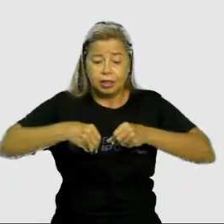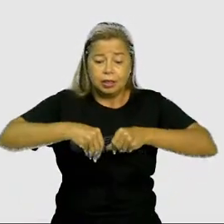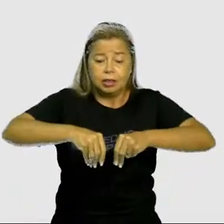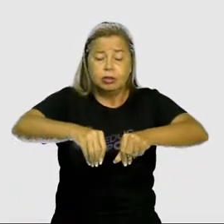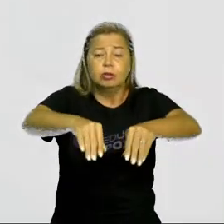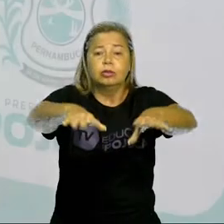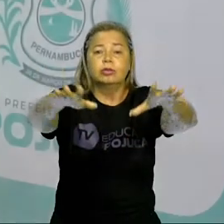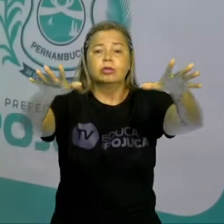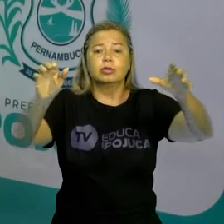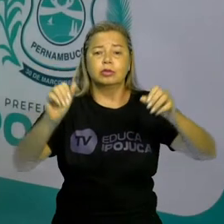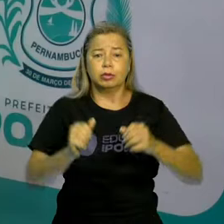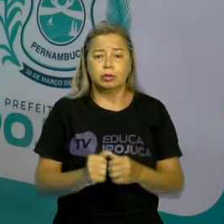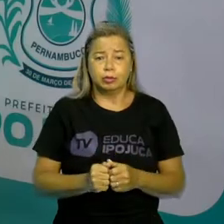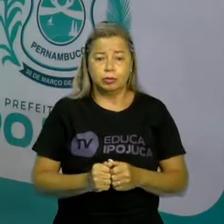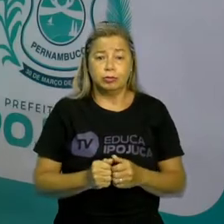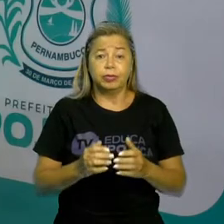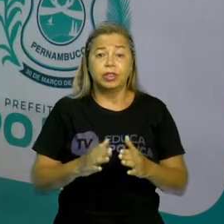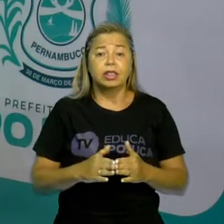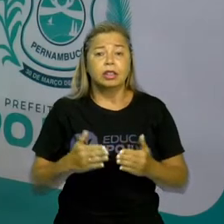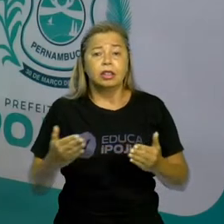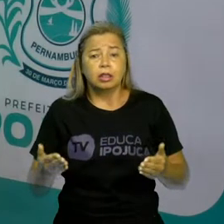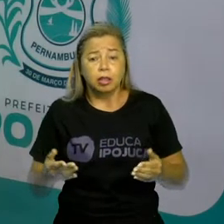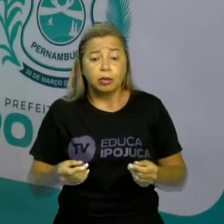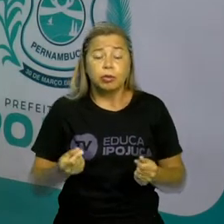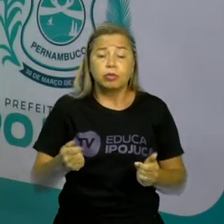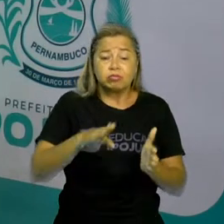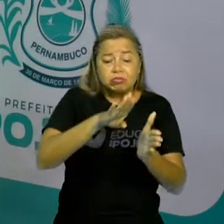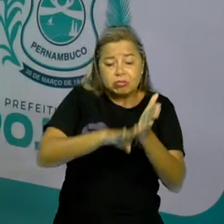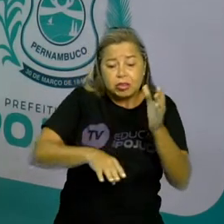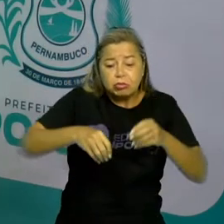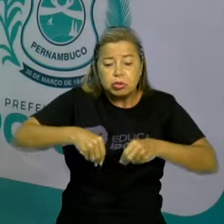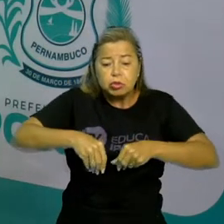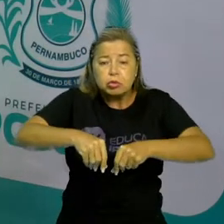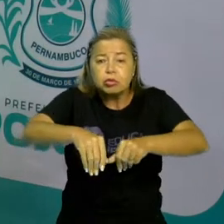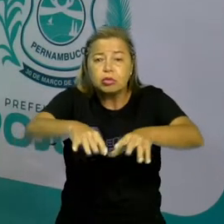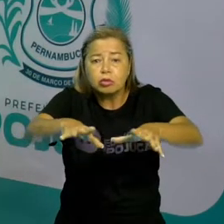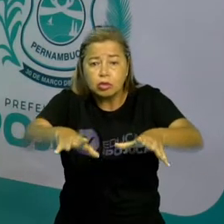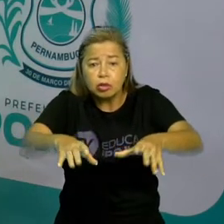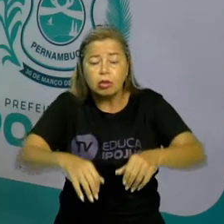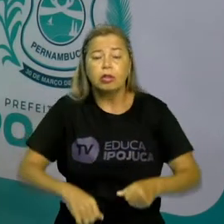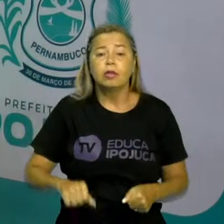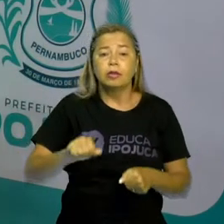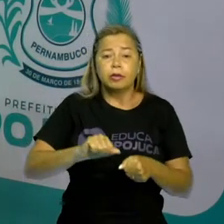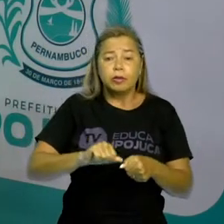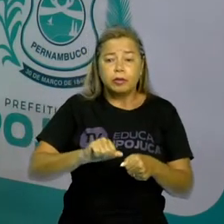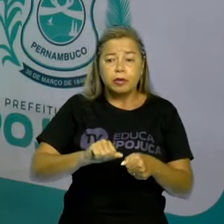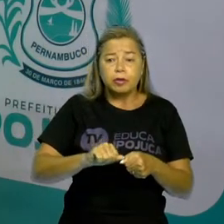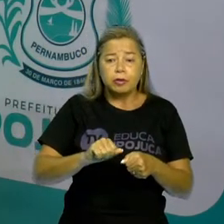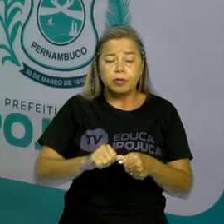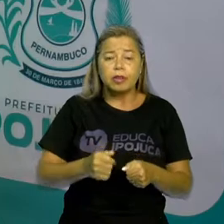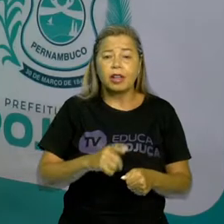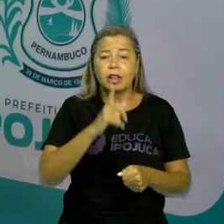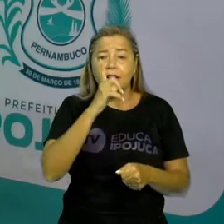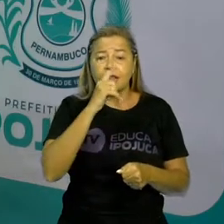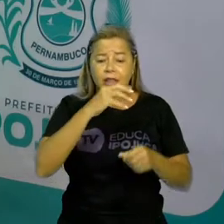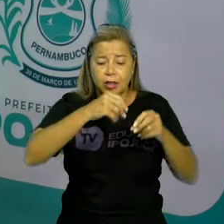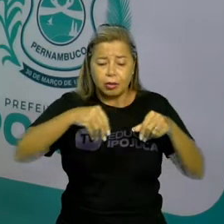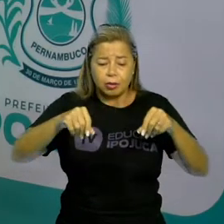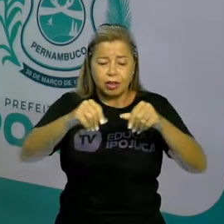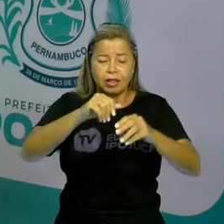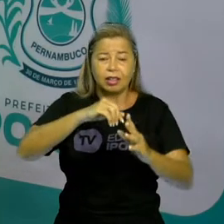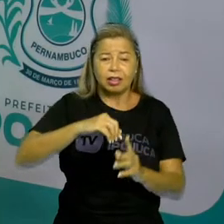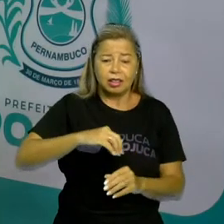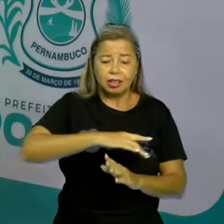retirada dessa cobertura provoca o assoreamento dos rios e também provoca erosão.